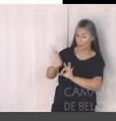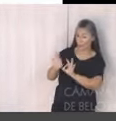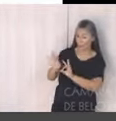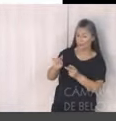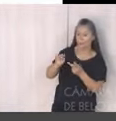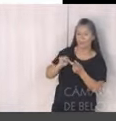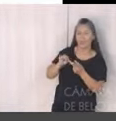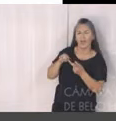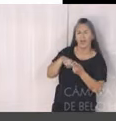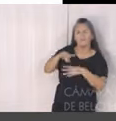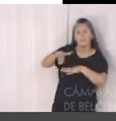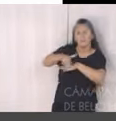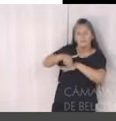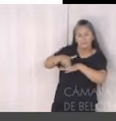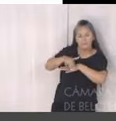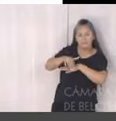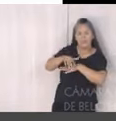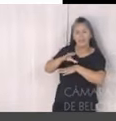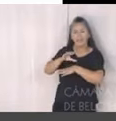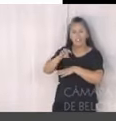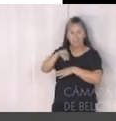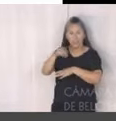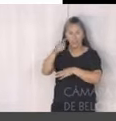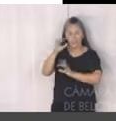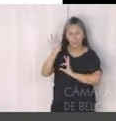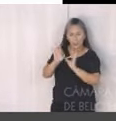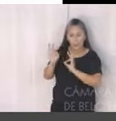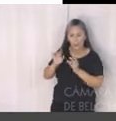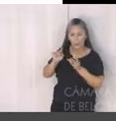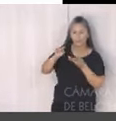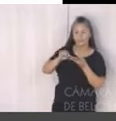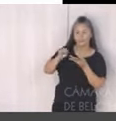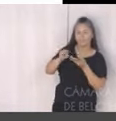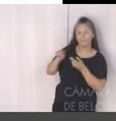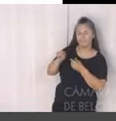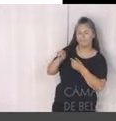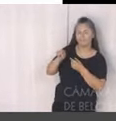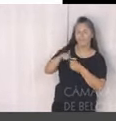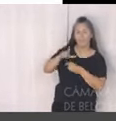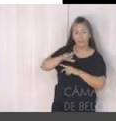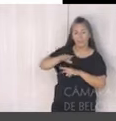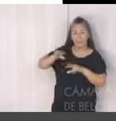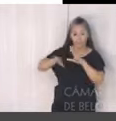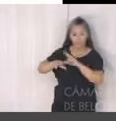Machado, corredor Amazonas e manutenção das vias públicas. Tem também a implantação de faixas exclusivas e